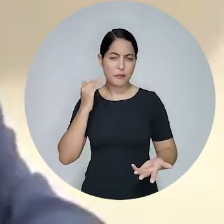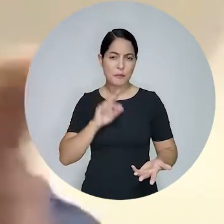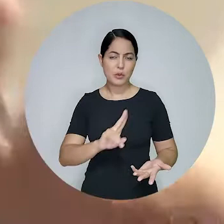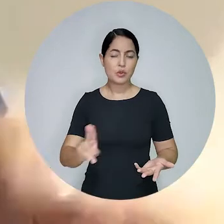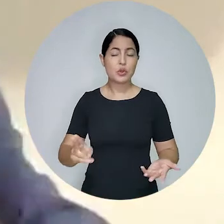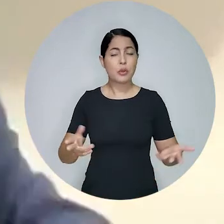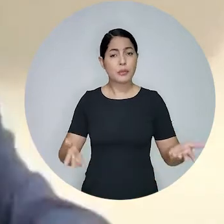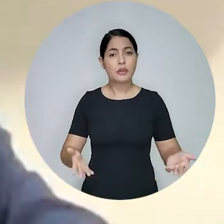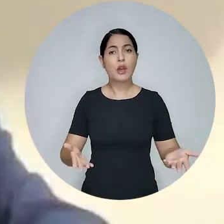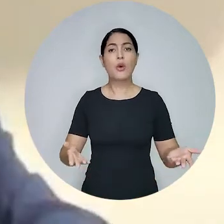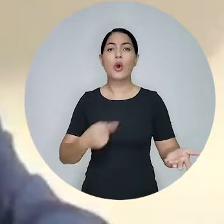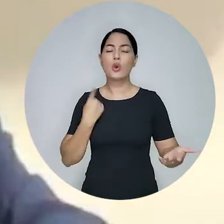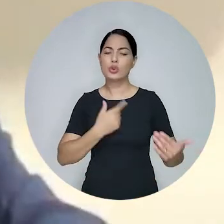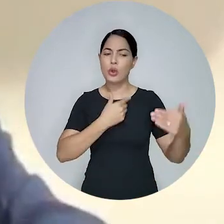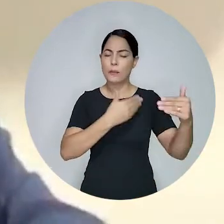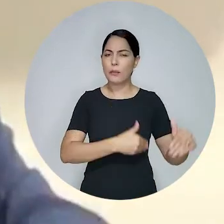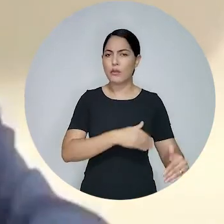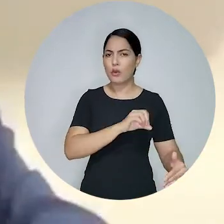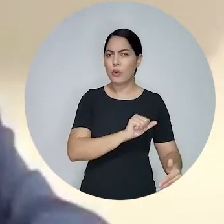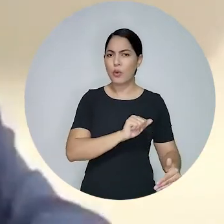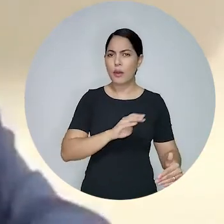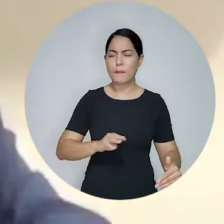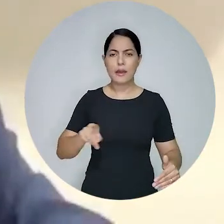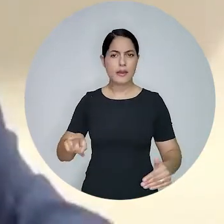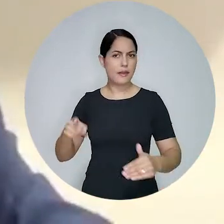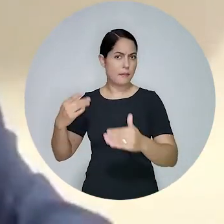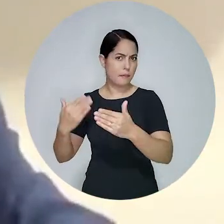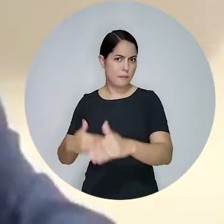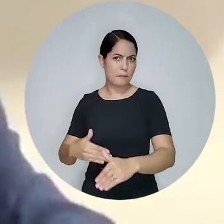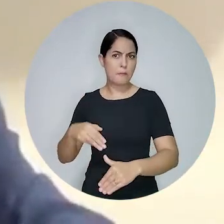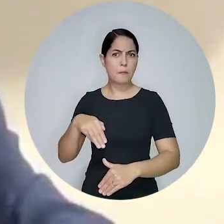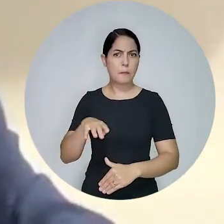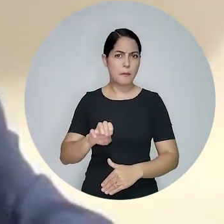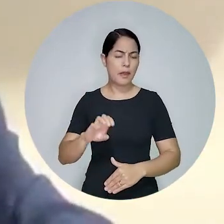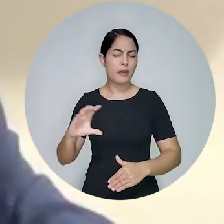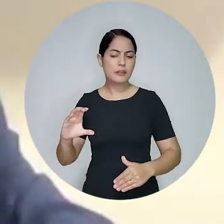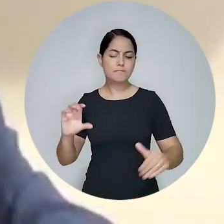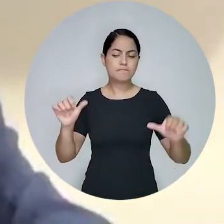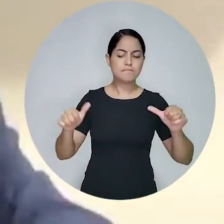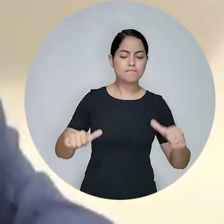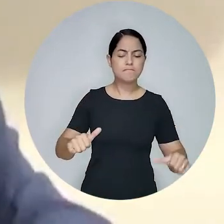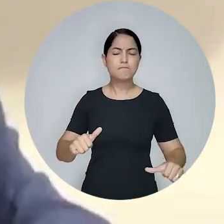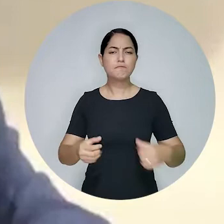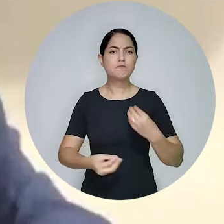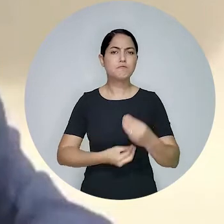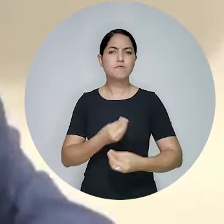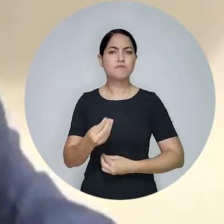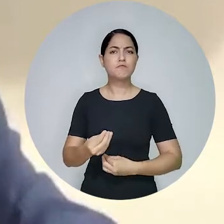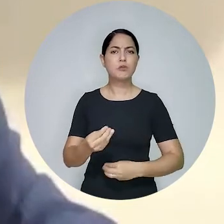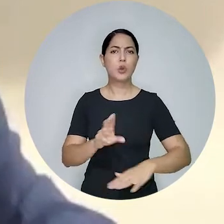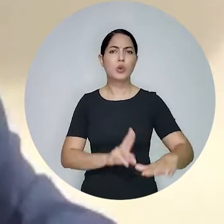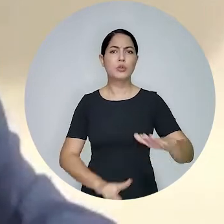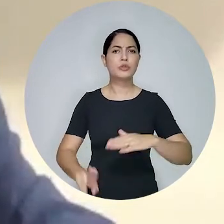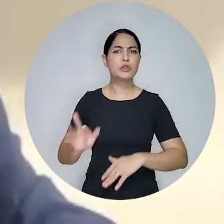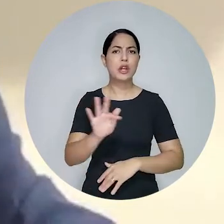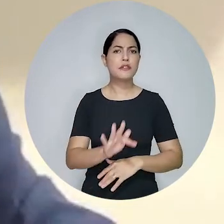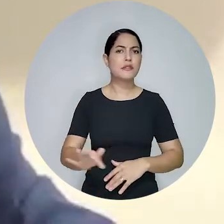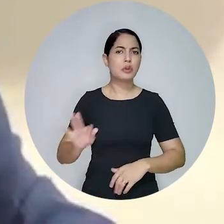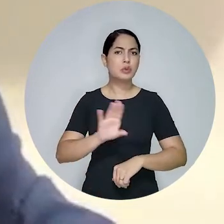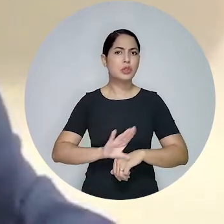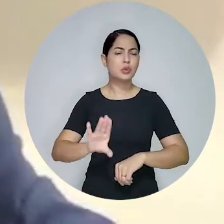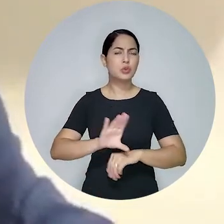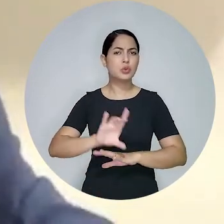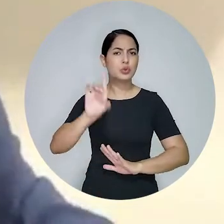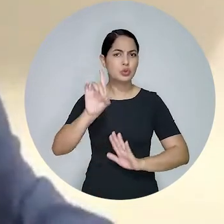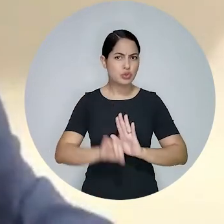objetivos, resultado do Exame Nacional de Desempenho e resultado do Exame de Ordem, temos o estabelecimento de um parâmetro de